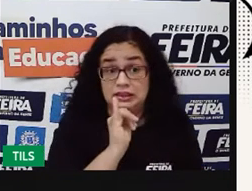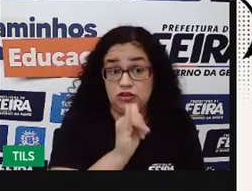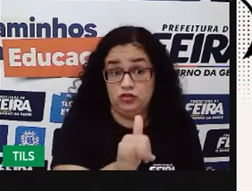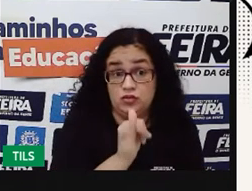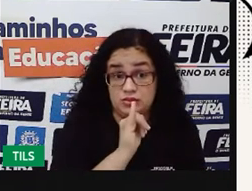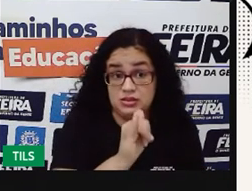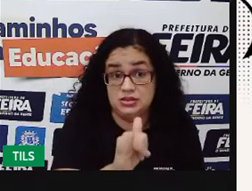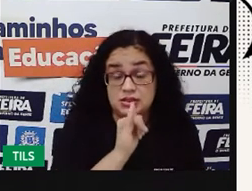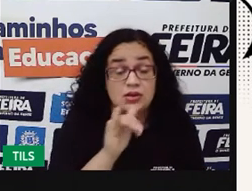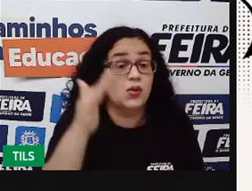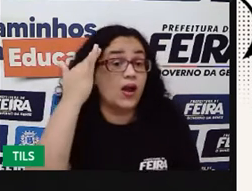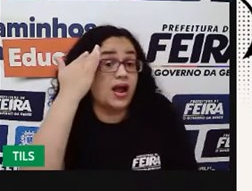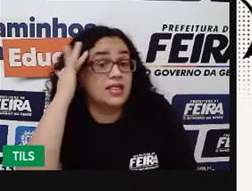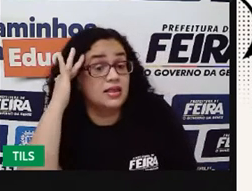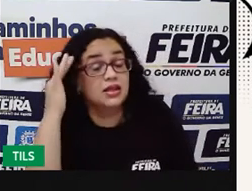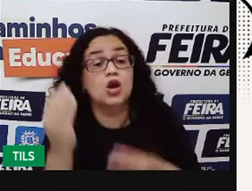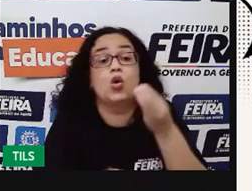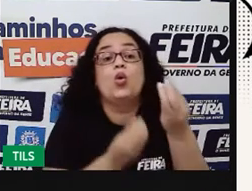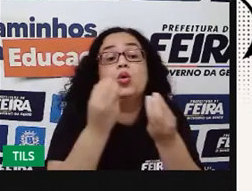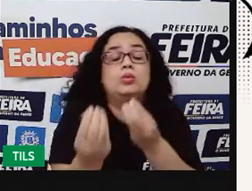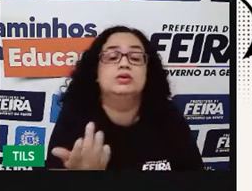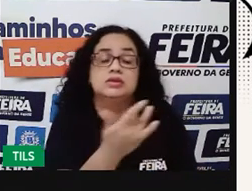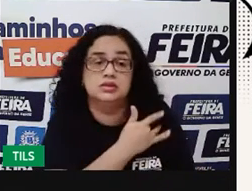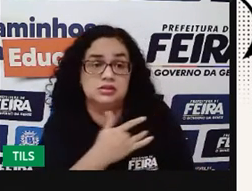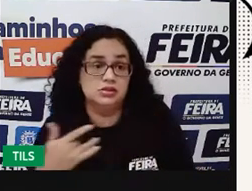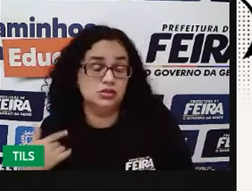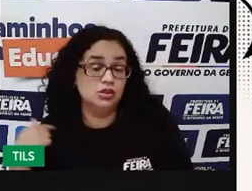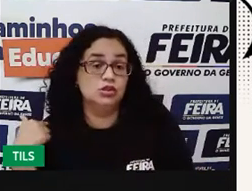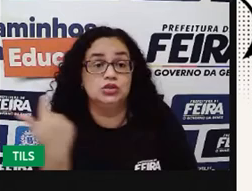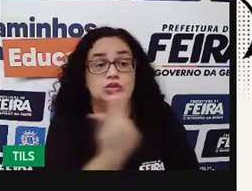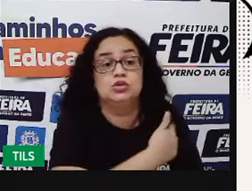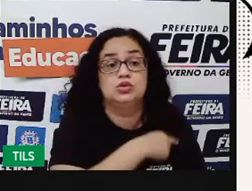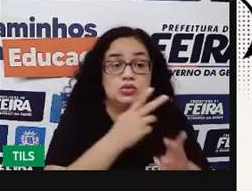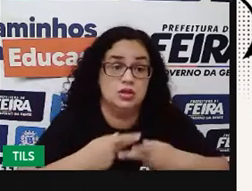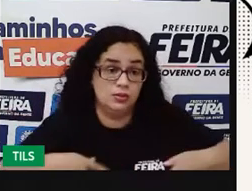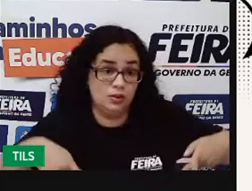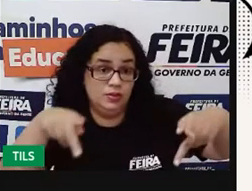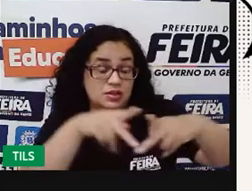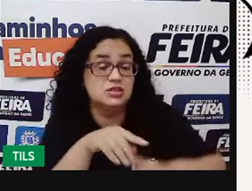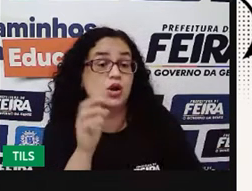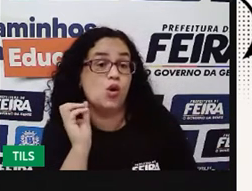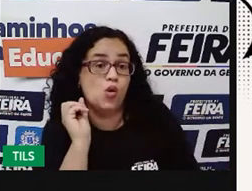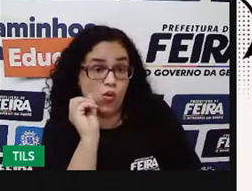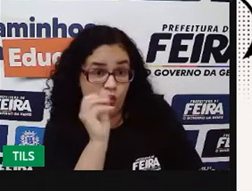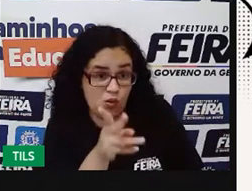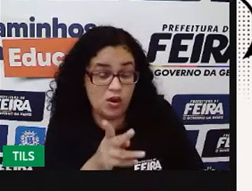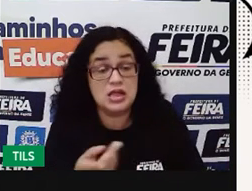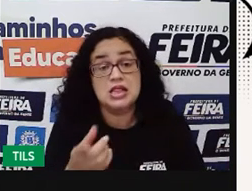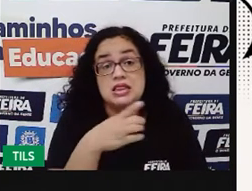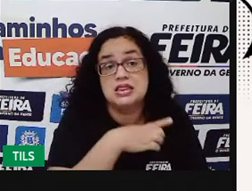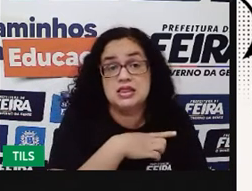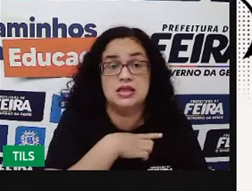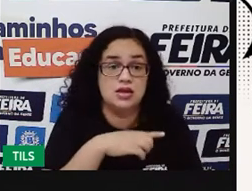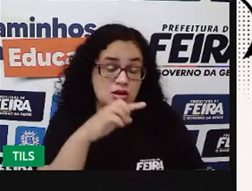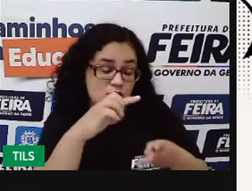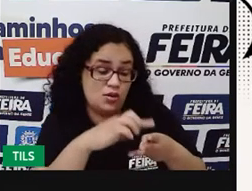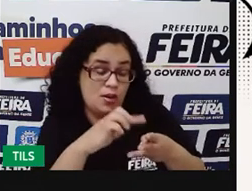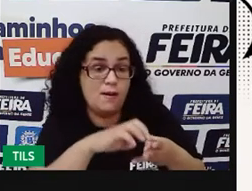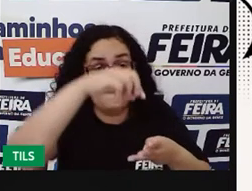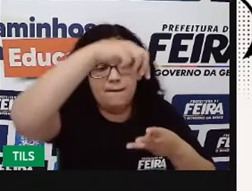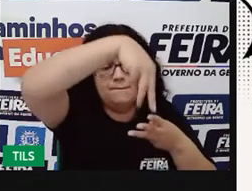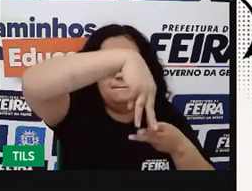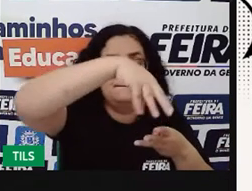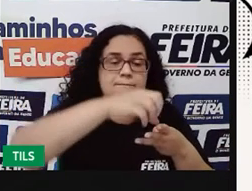pra gente entender como está a saúde da nossa população. Certo? E aí, a gente tem morbidade,